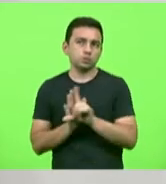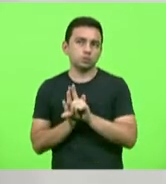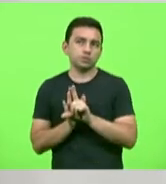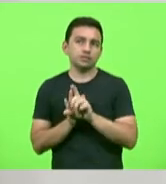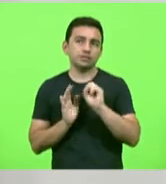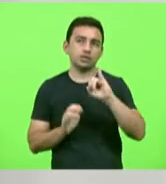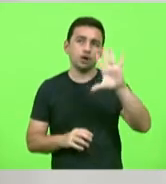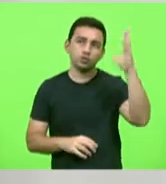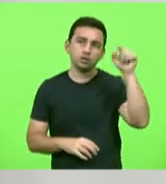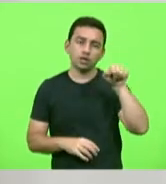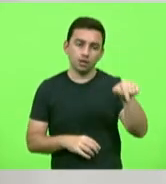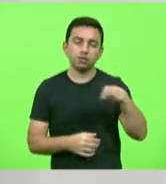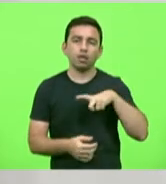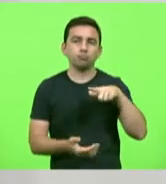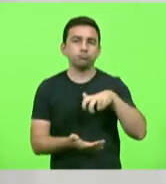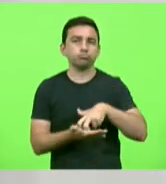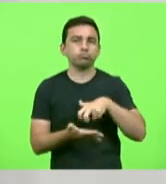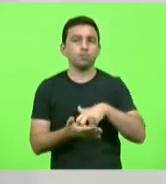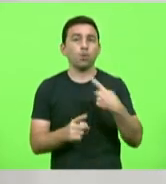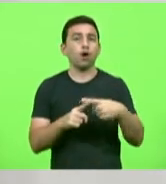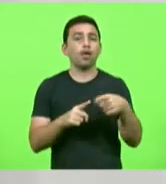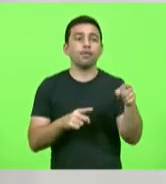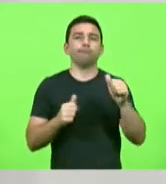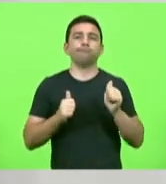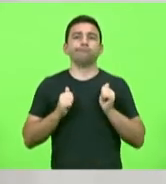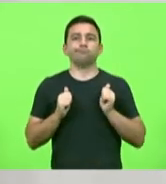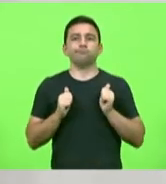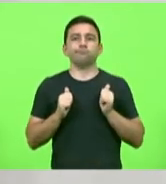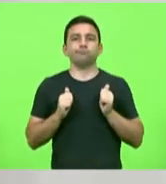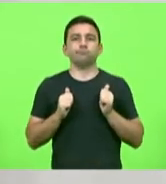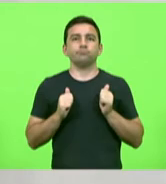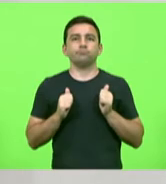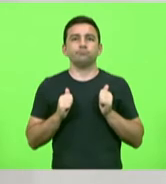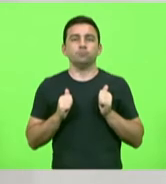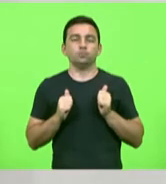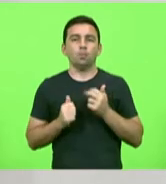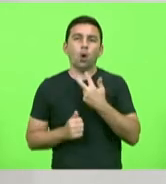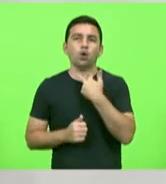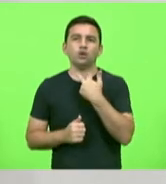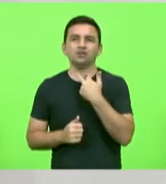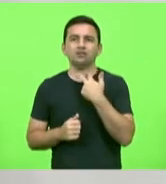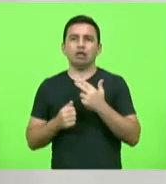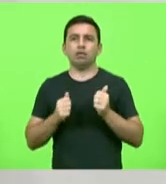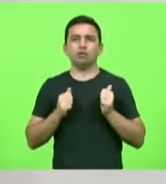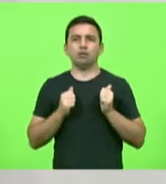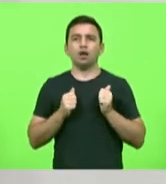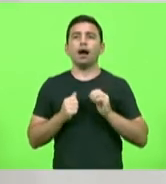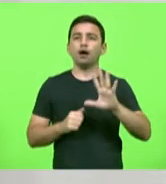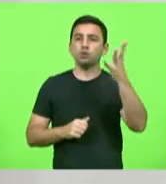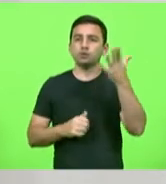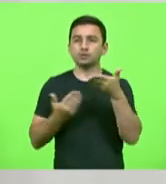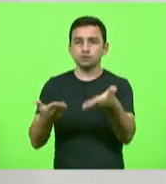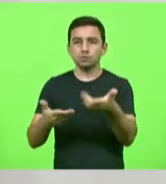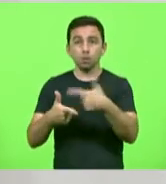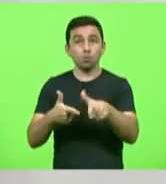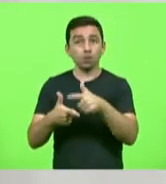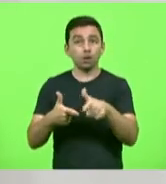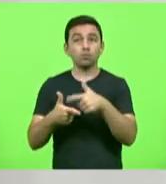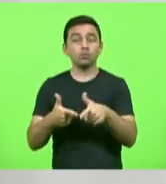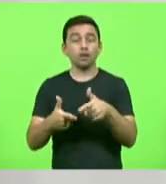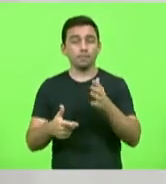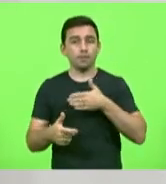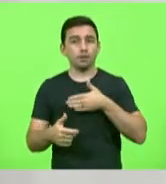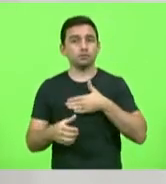acontecer lá ele vai ser penalizado por quê? porque ele se omitiu eu não posso me omitir porque está acontecendo um ilícito na minha